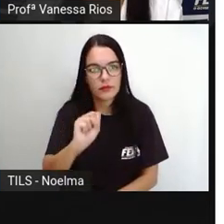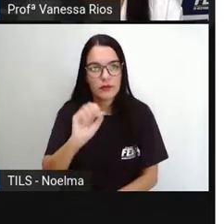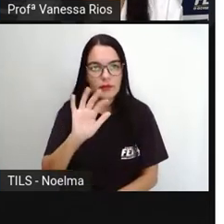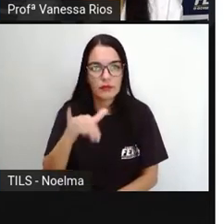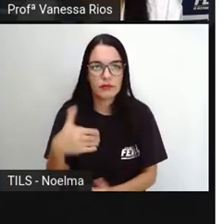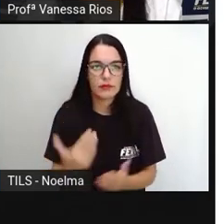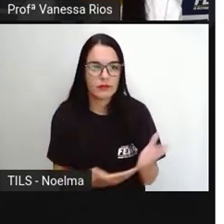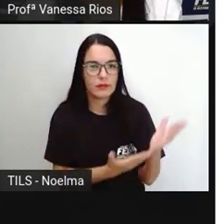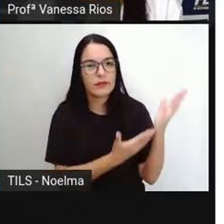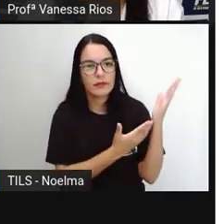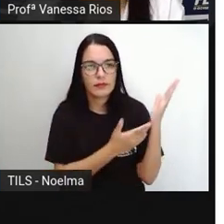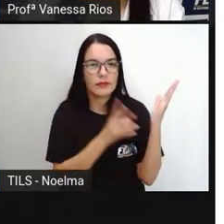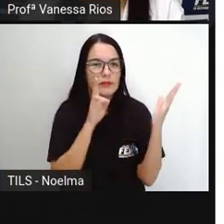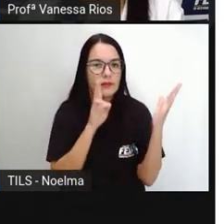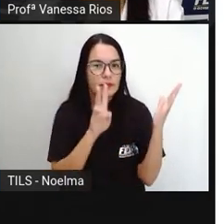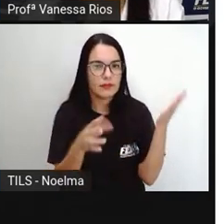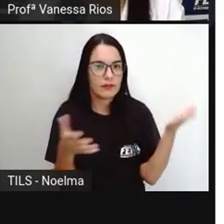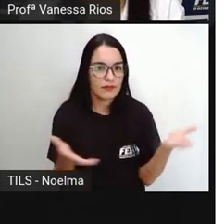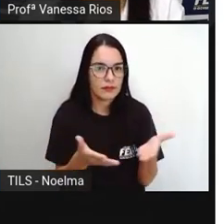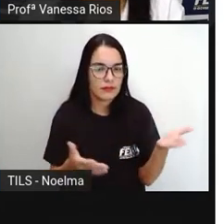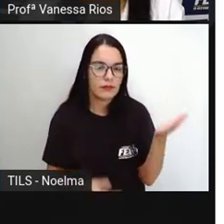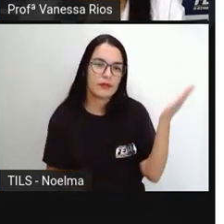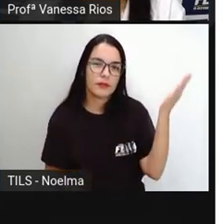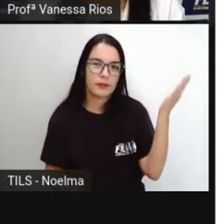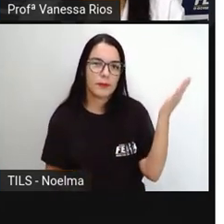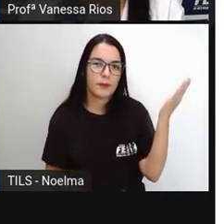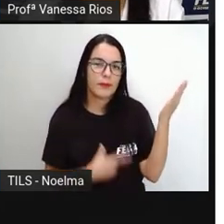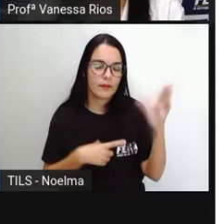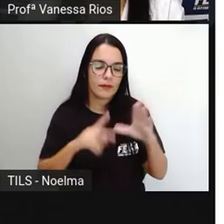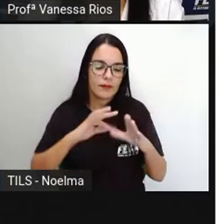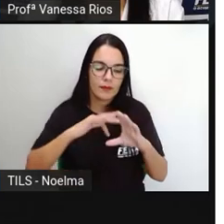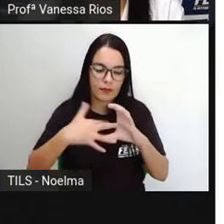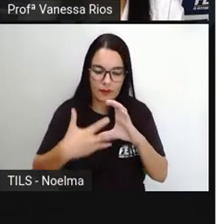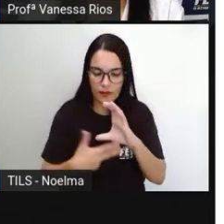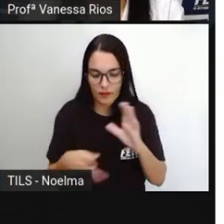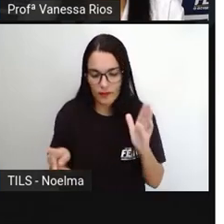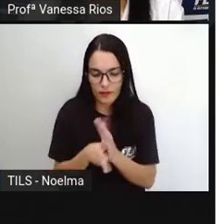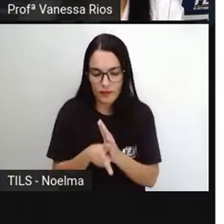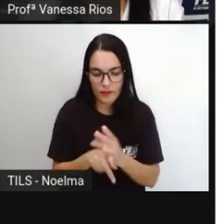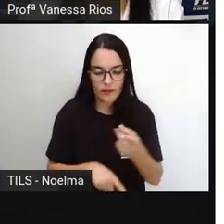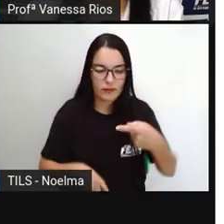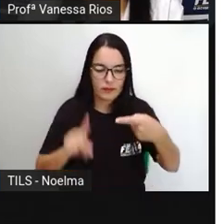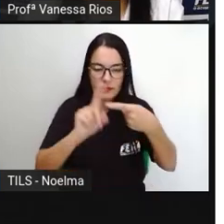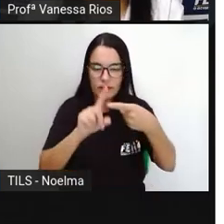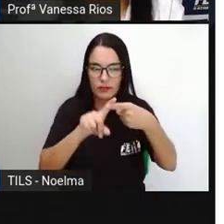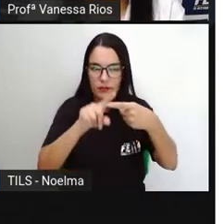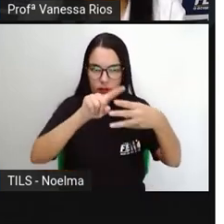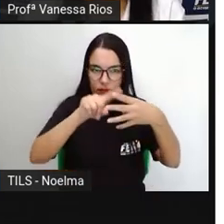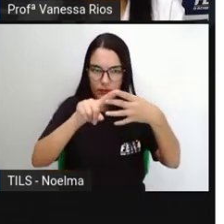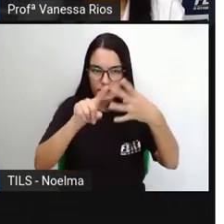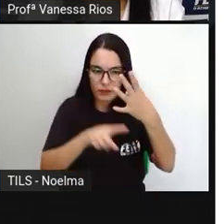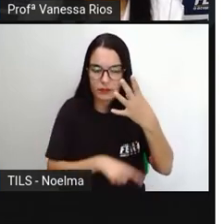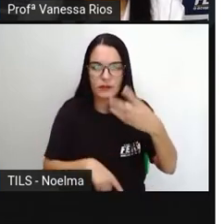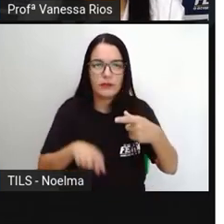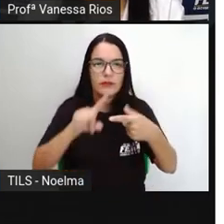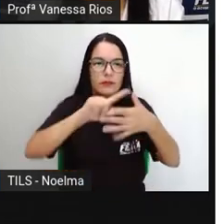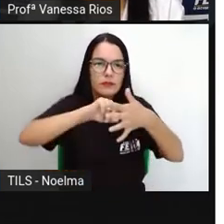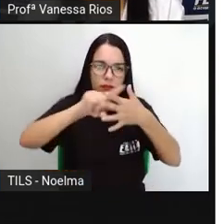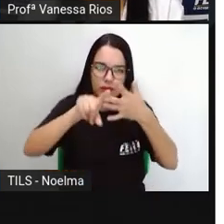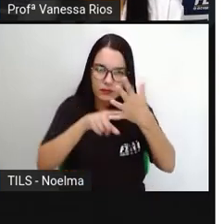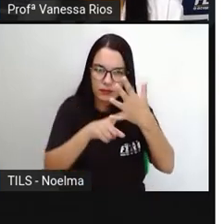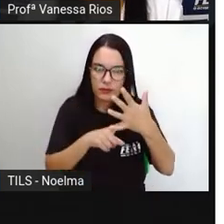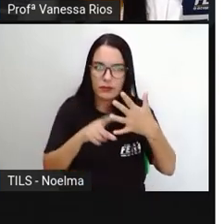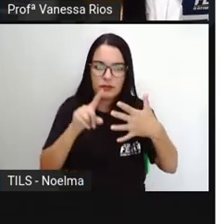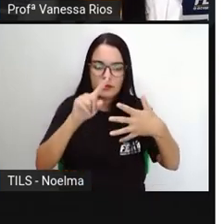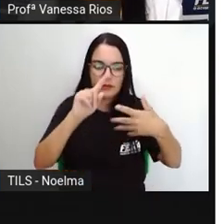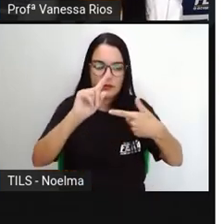poema que a gente vai observar agora. Então, os poemas possuem verso e métrica. O verso corresponde a